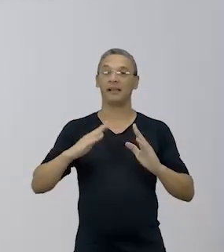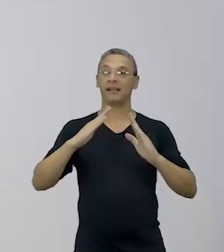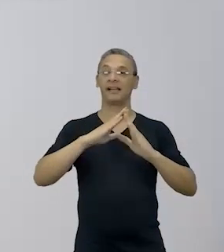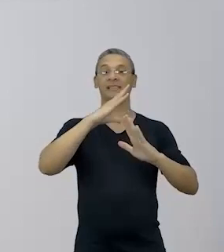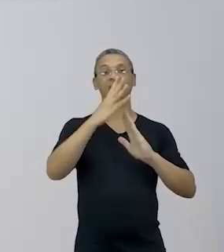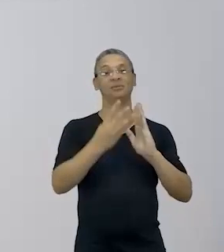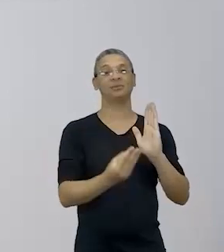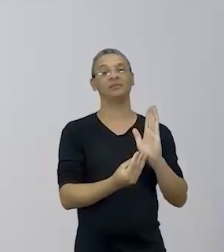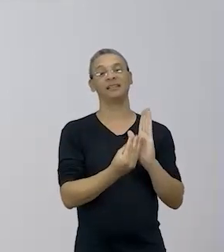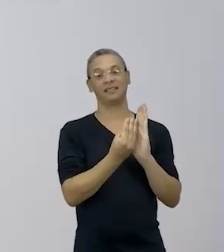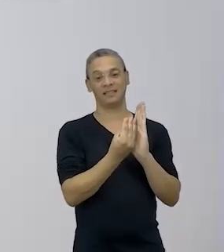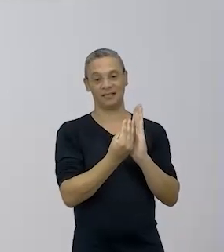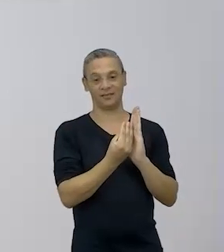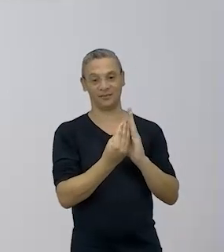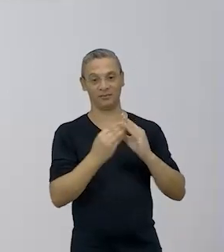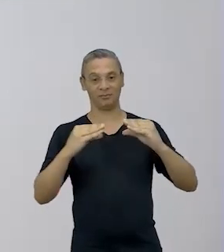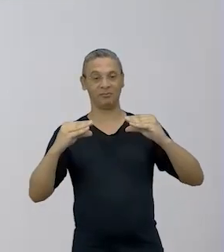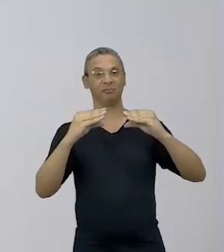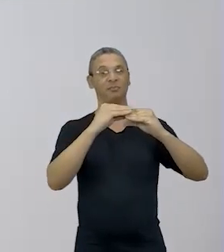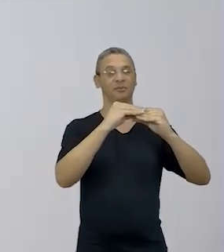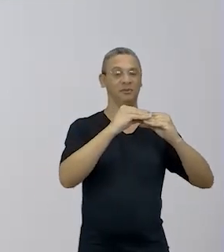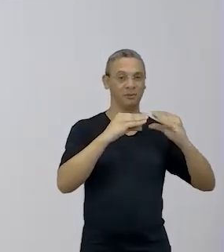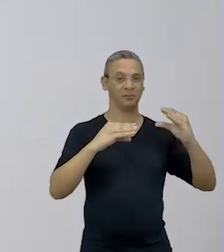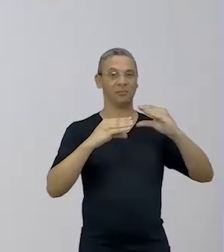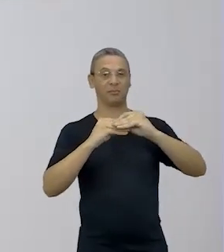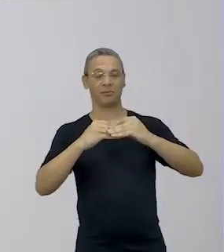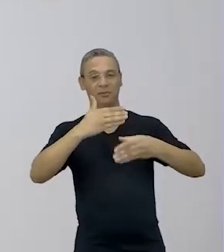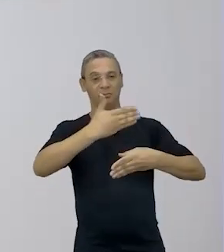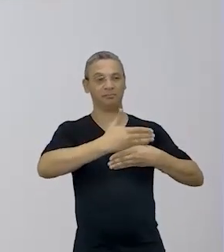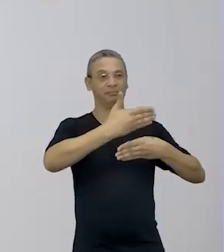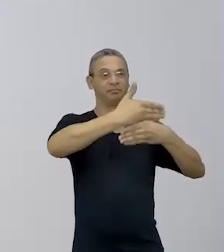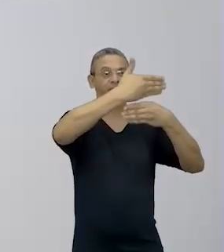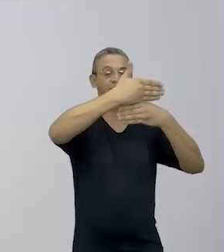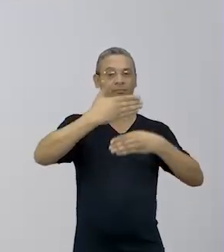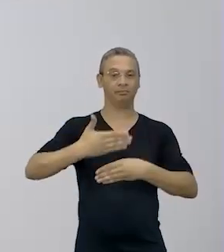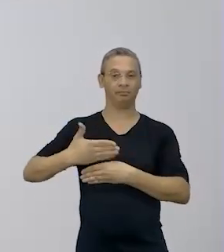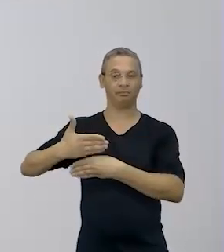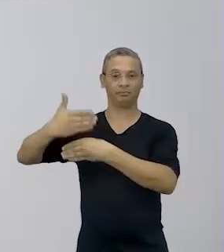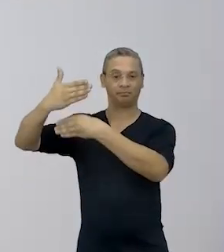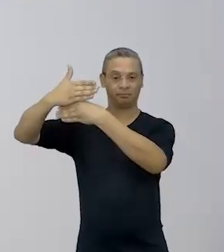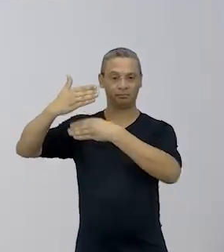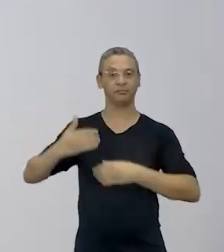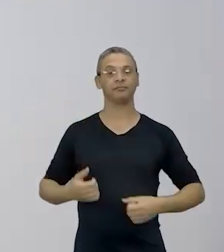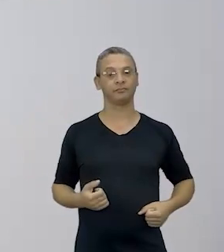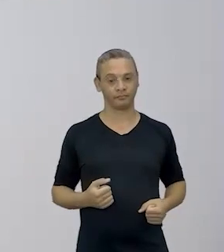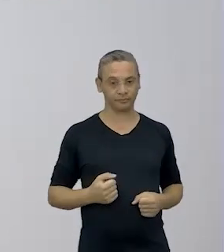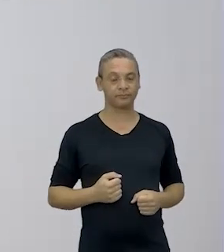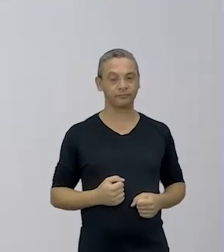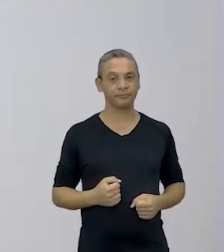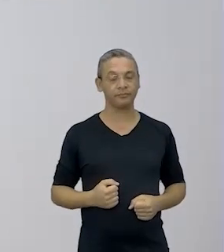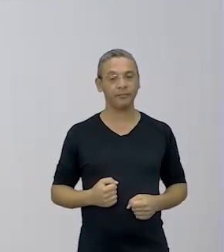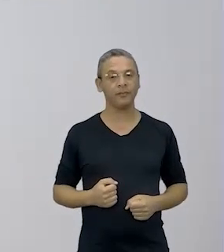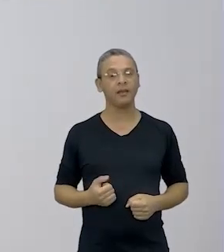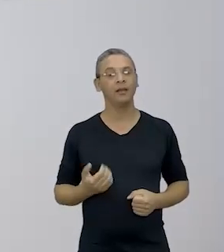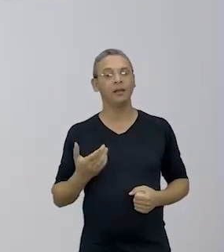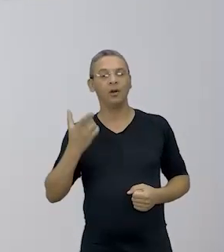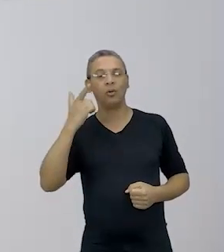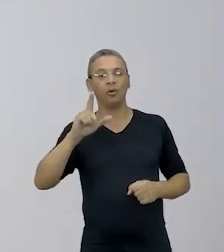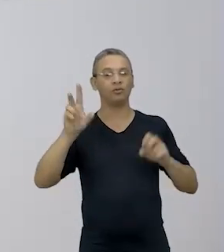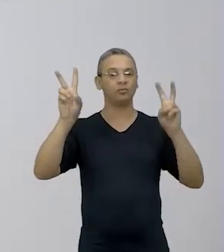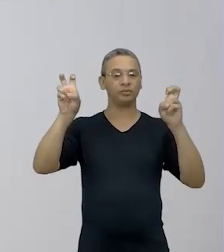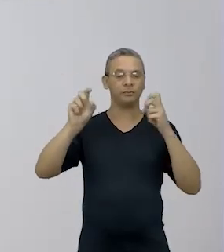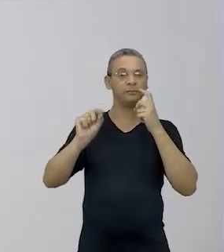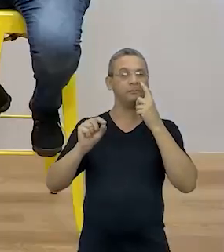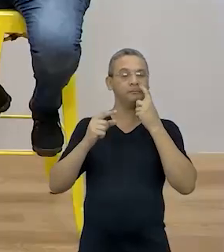a hora da montagem dessa construção através desses tijolos ecológicos. Tem algum outro ponto?